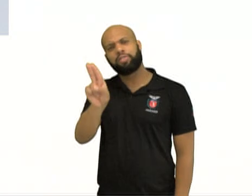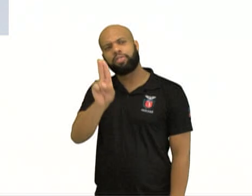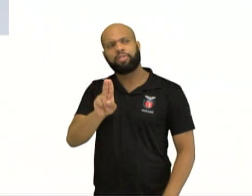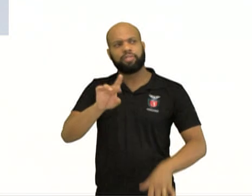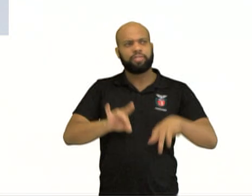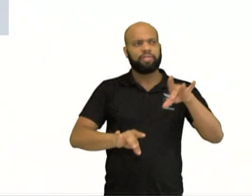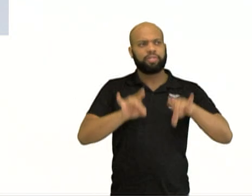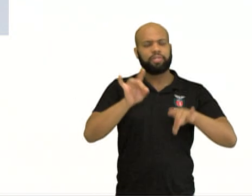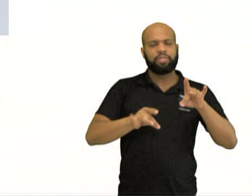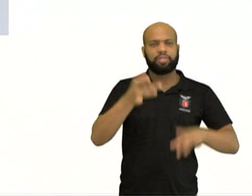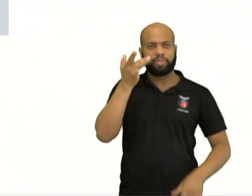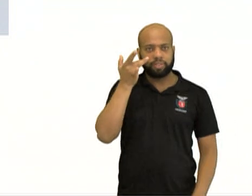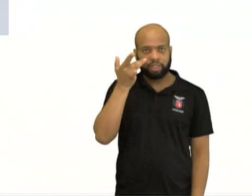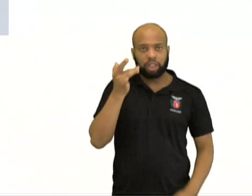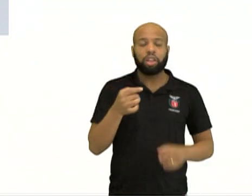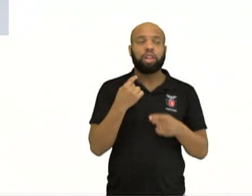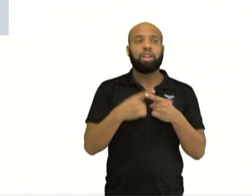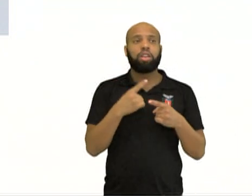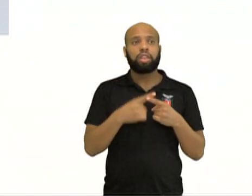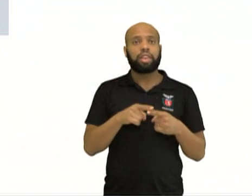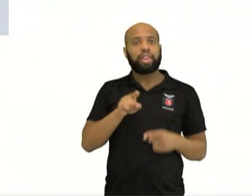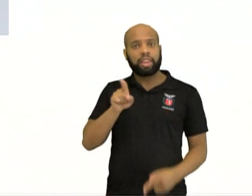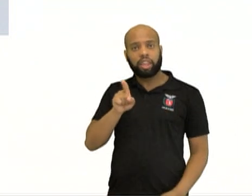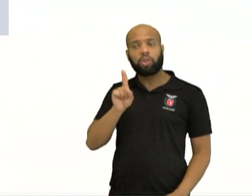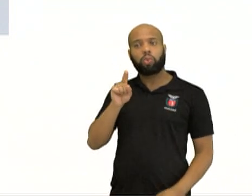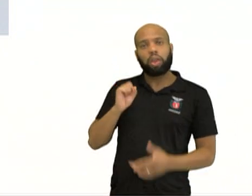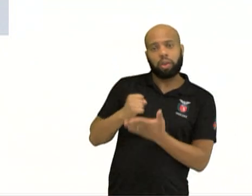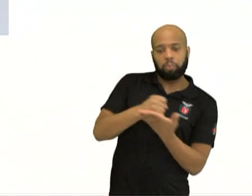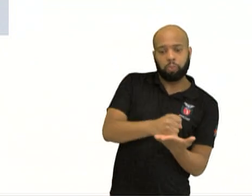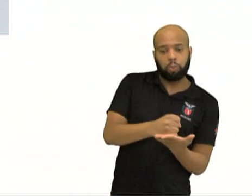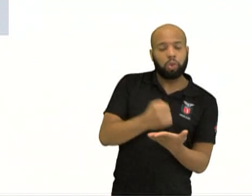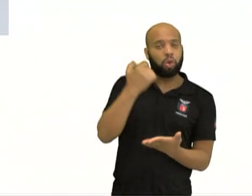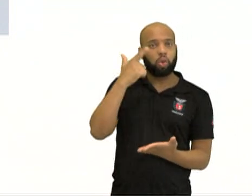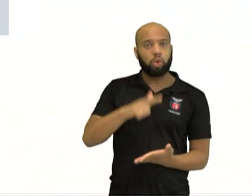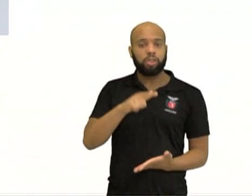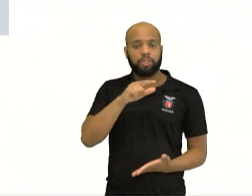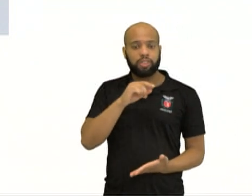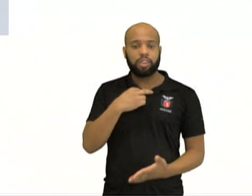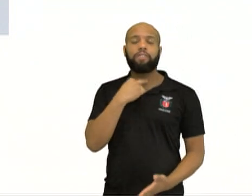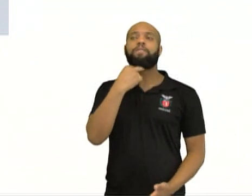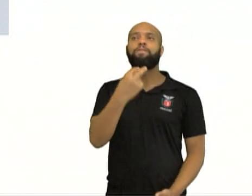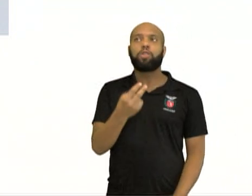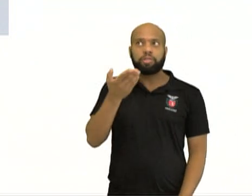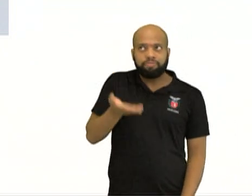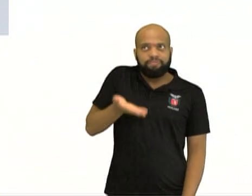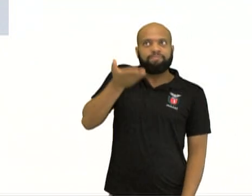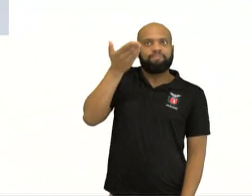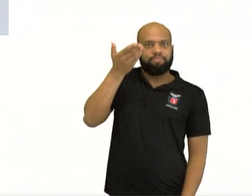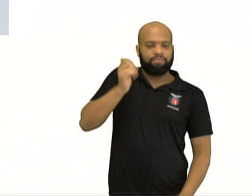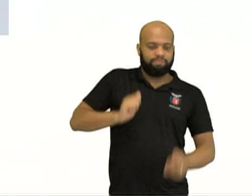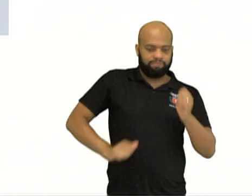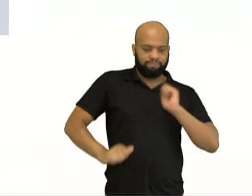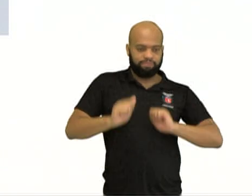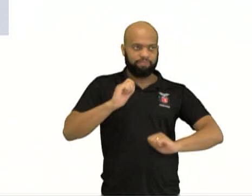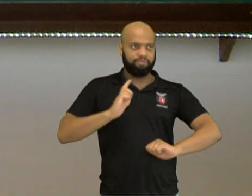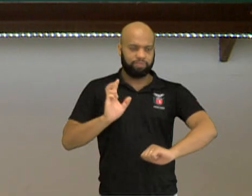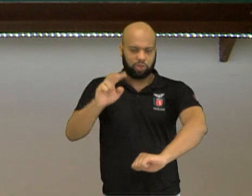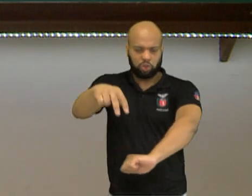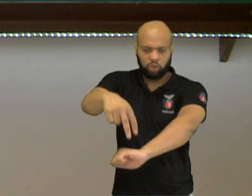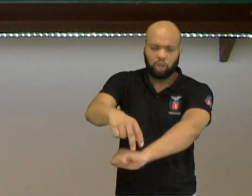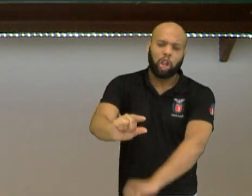teatro grego. Era um dos recursos para amplificar a voz do ator, que ficava